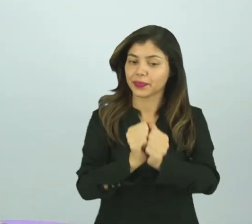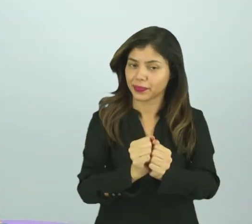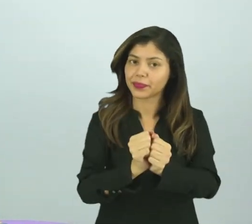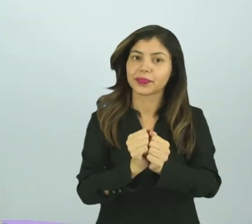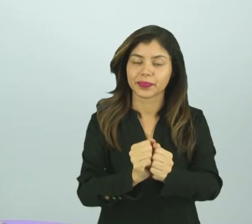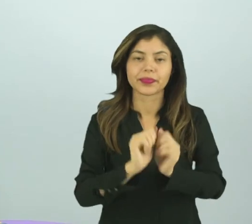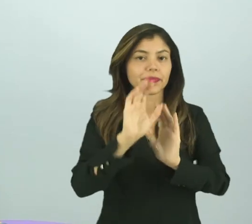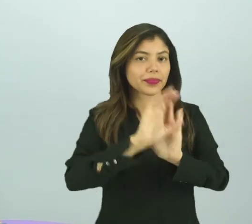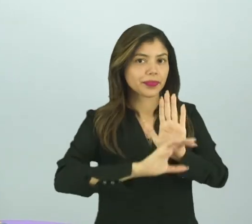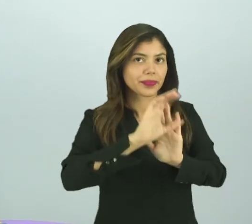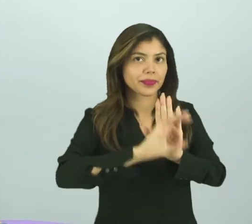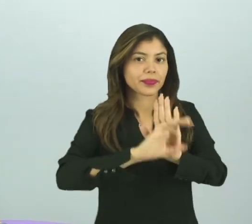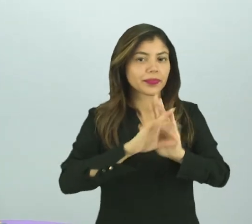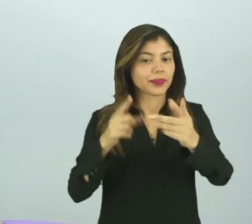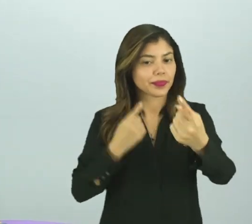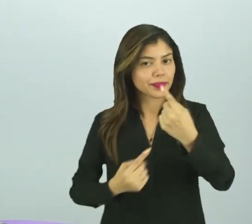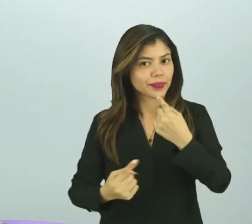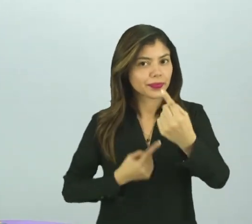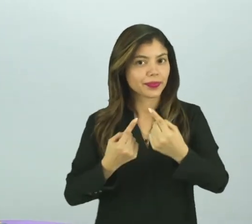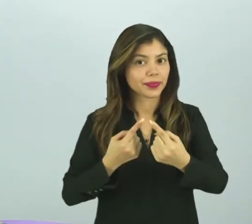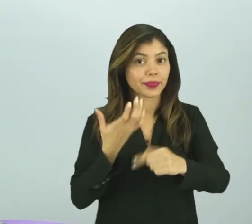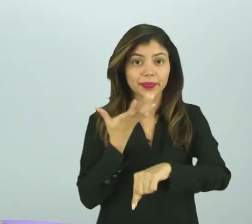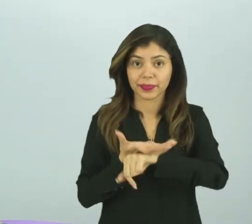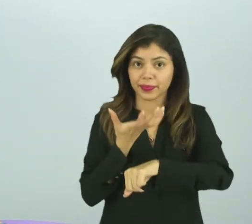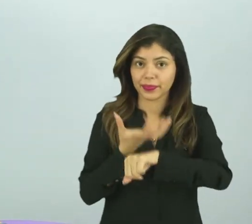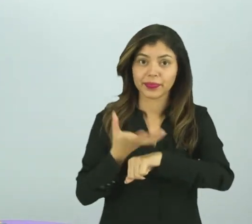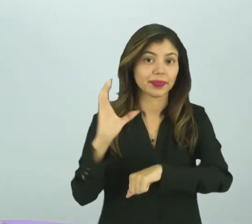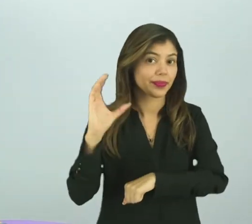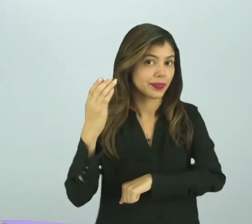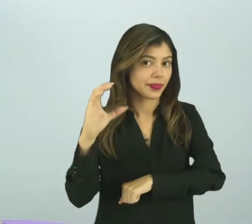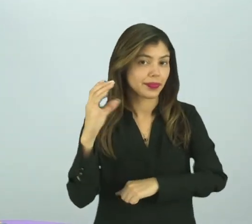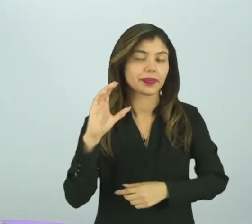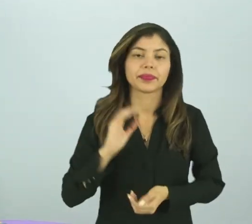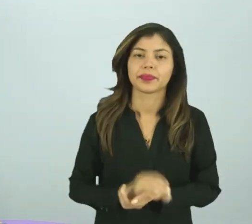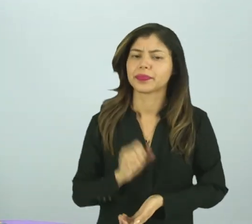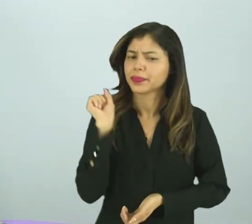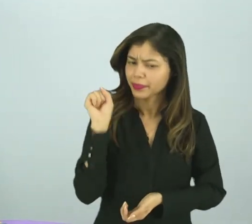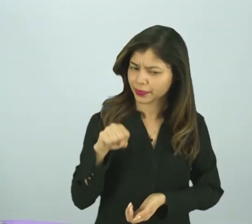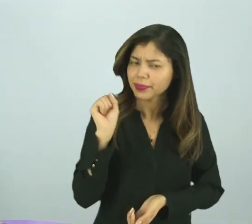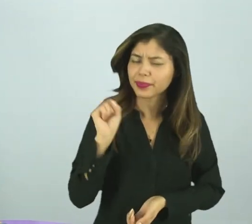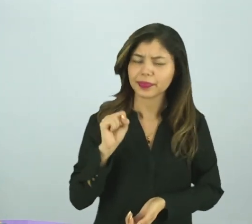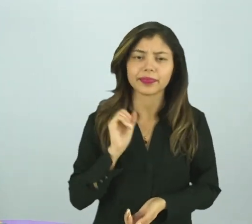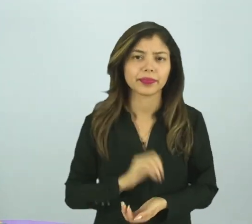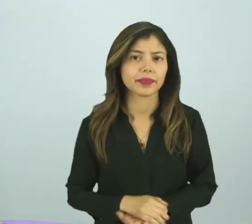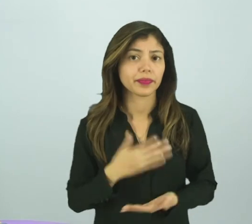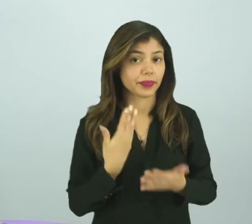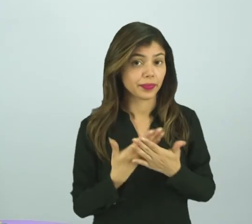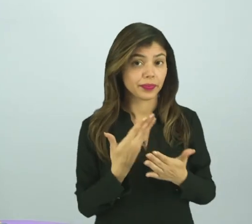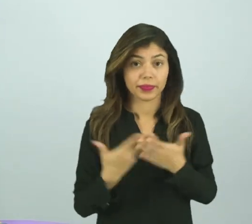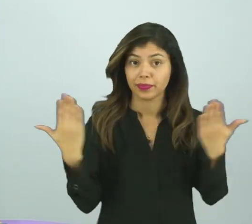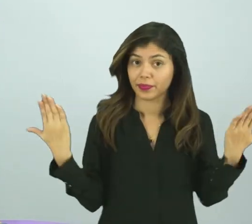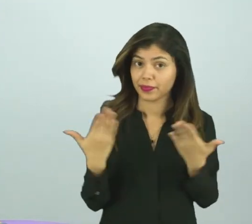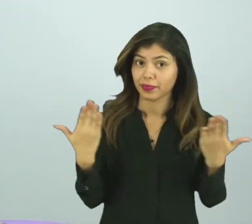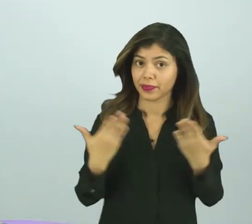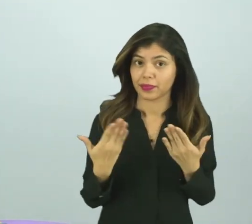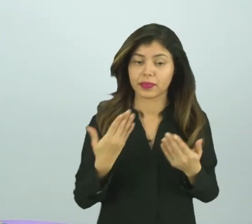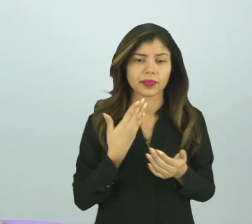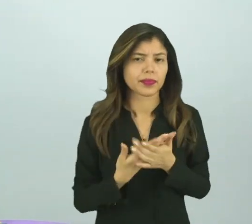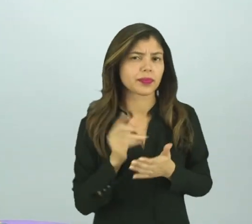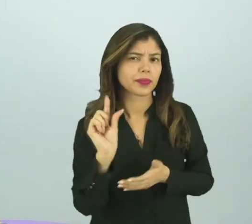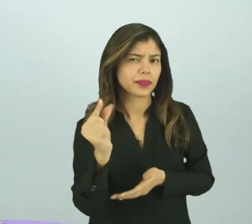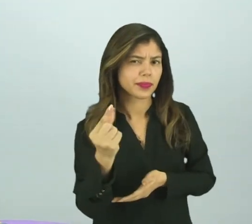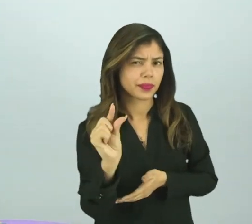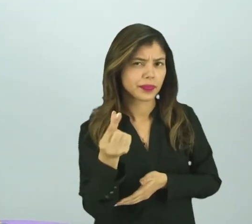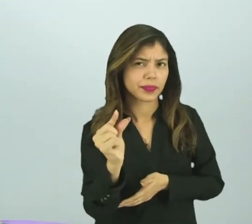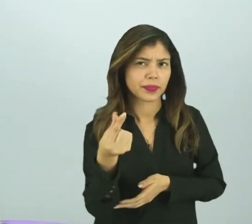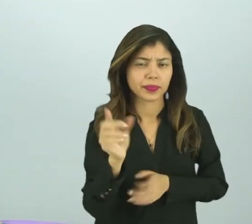os conteúdos relacionados à disciplina de ciências, é isso mesmo. Na aula de hoje nós vamos estudar sobre